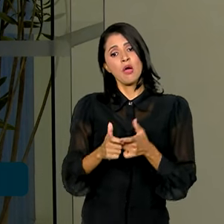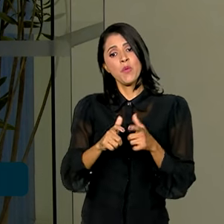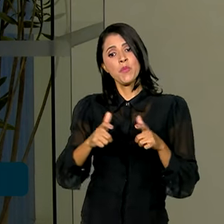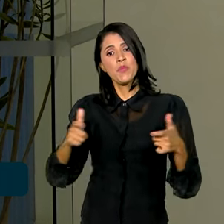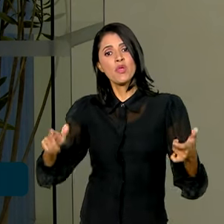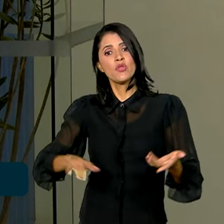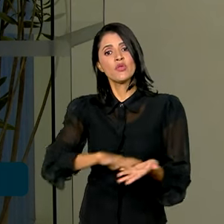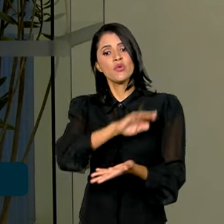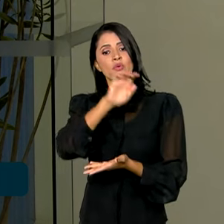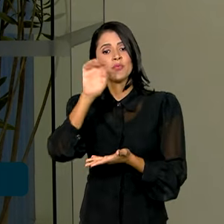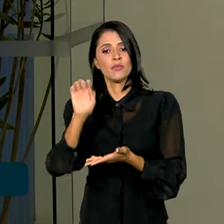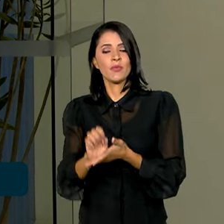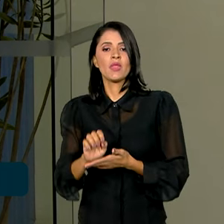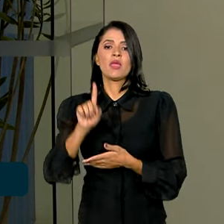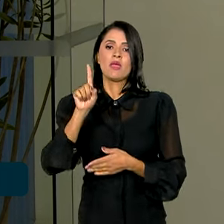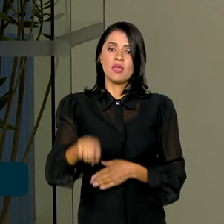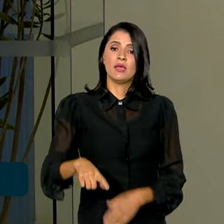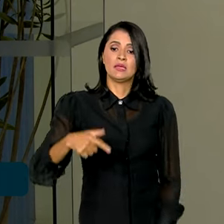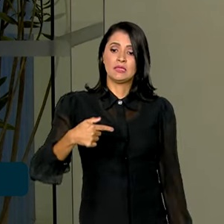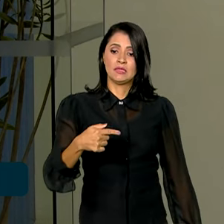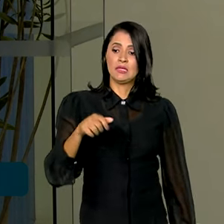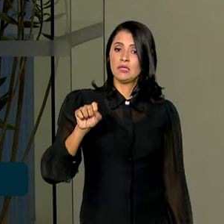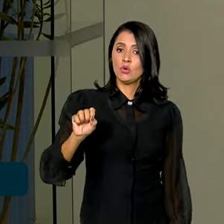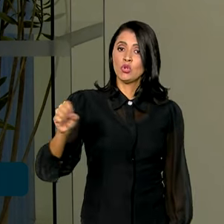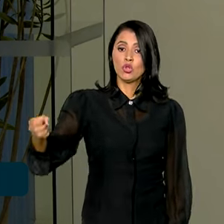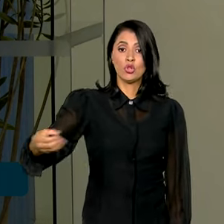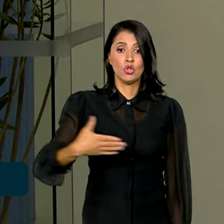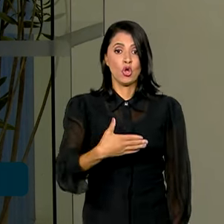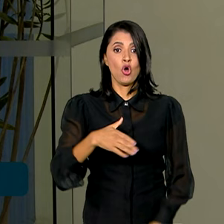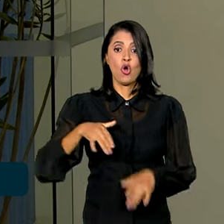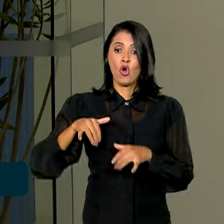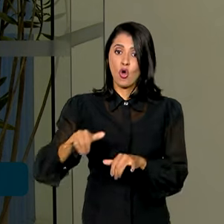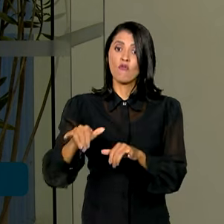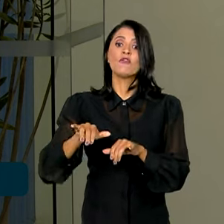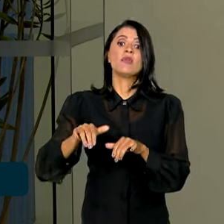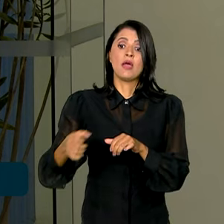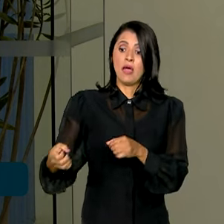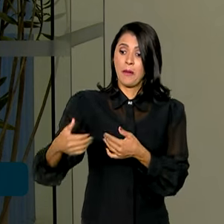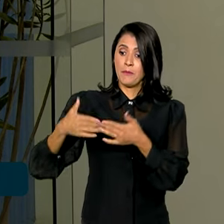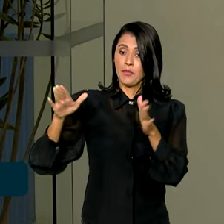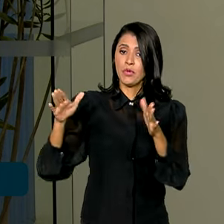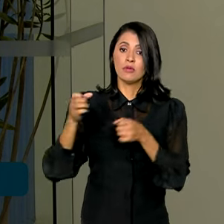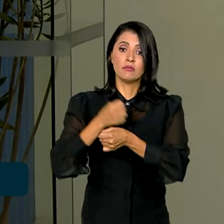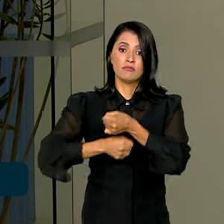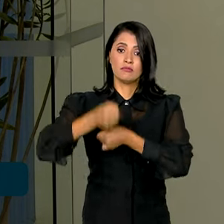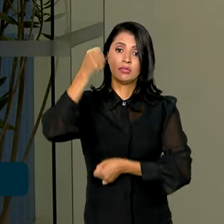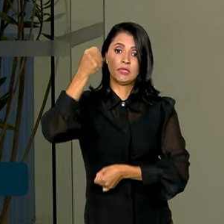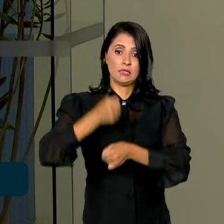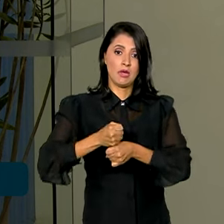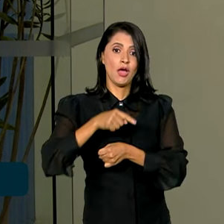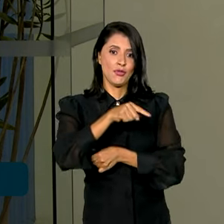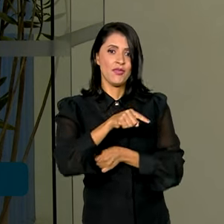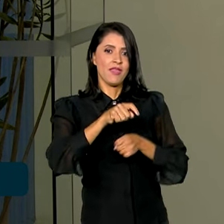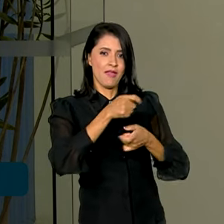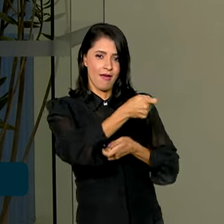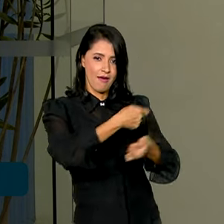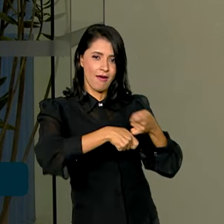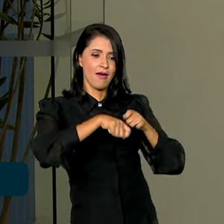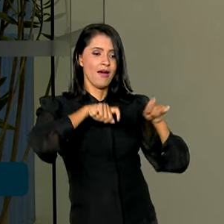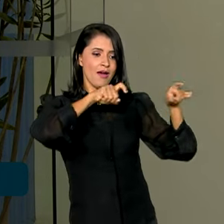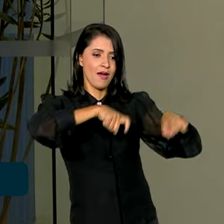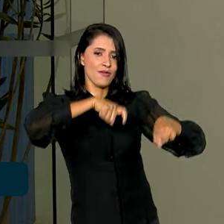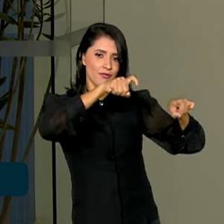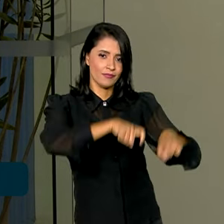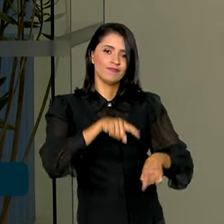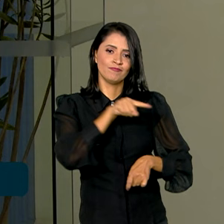exportadores. Foram 78 novos mercados abertos no ano passado. E o agronegócio respondeu por